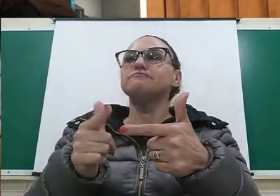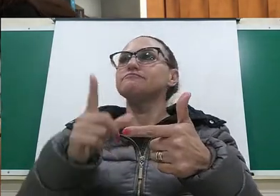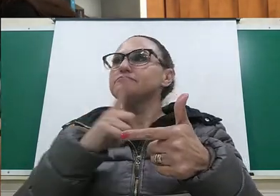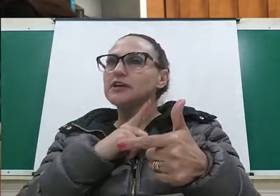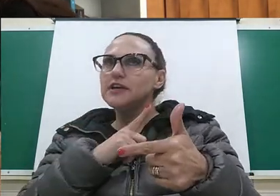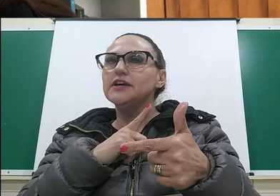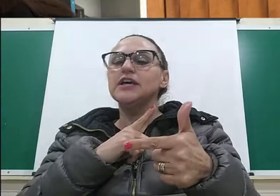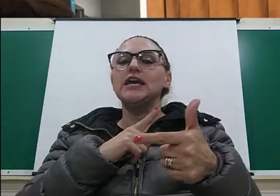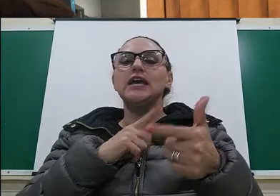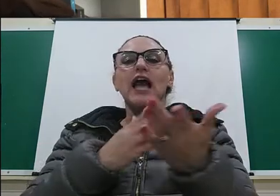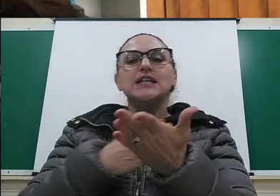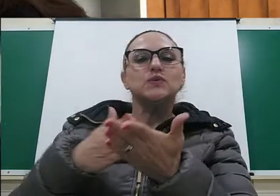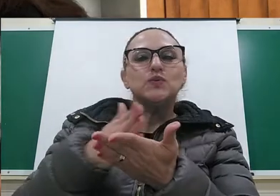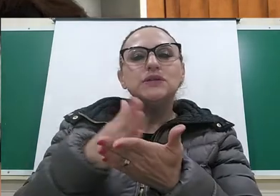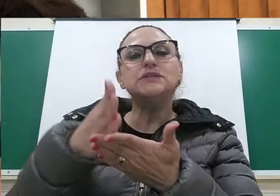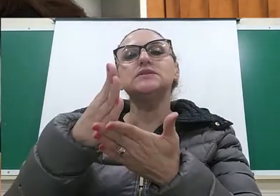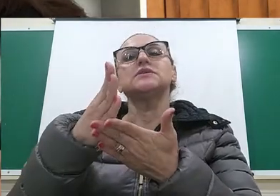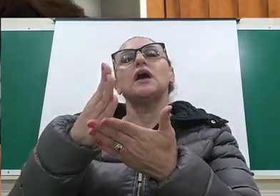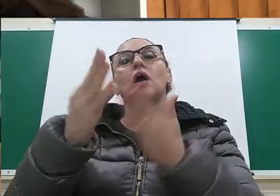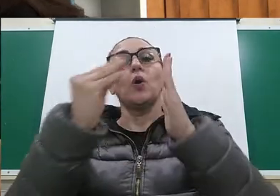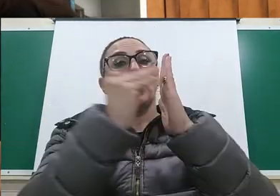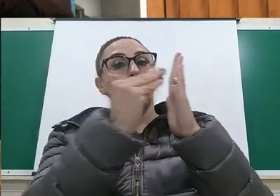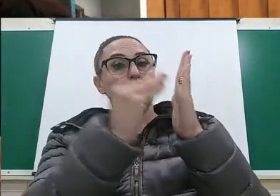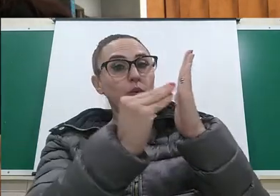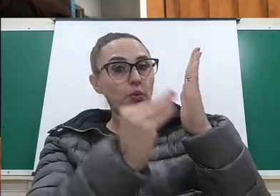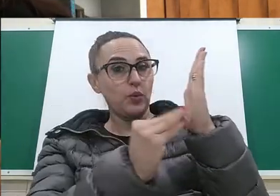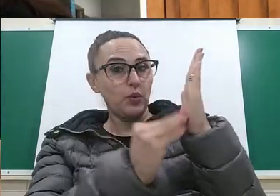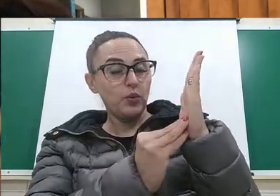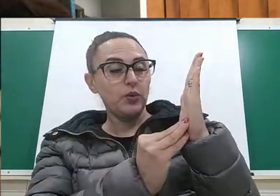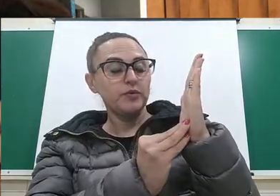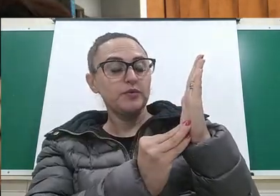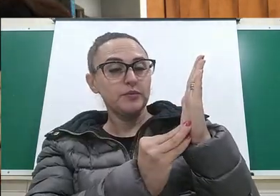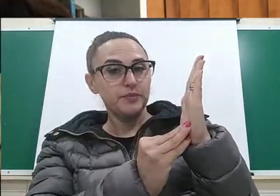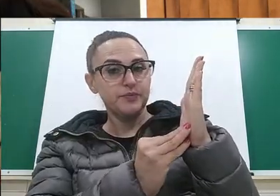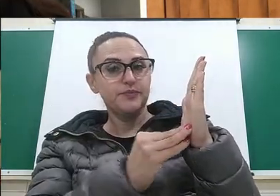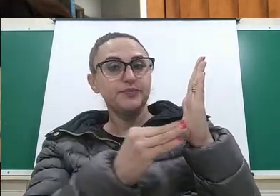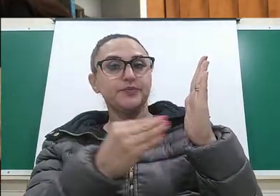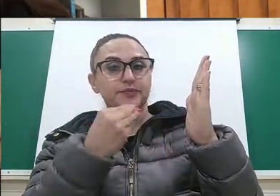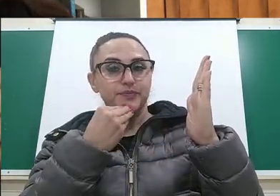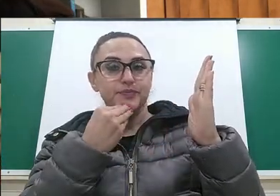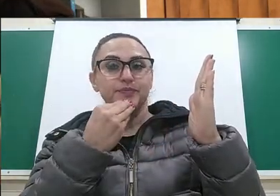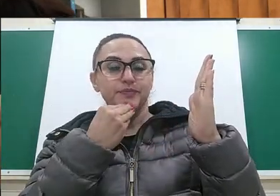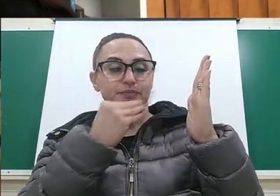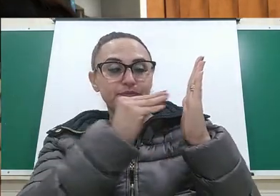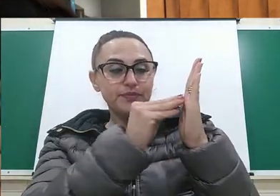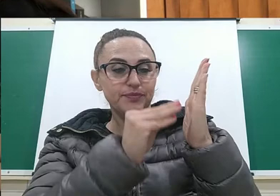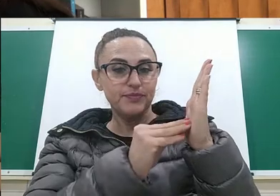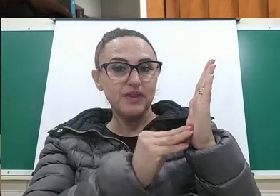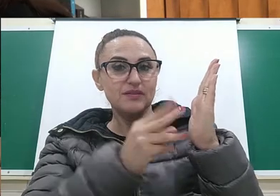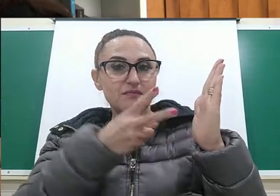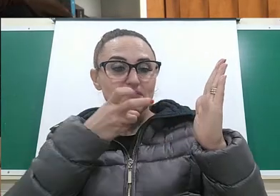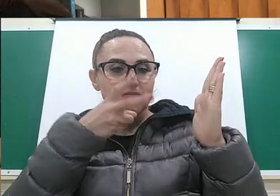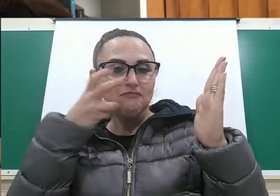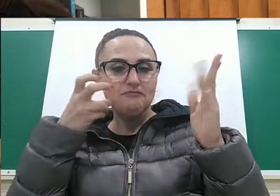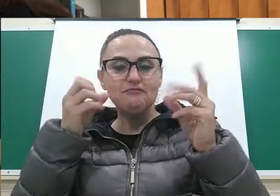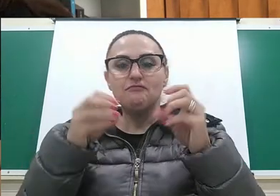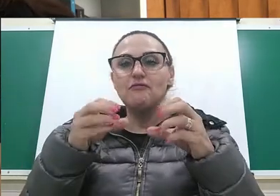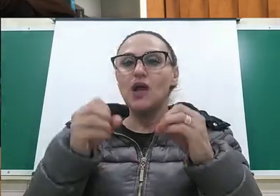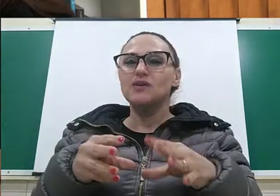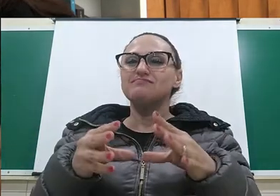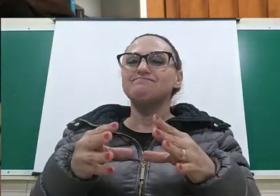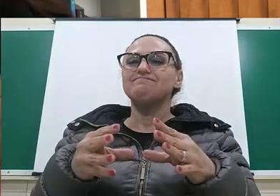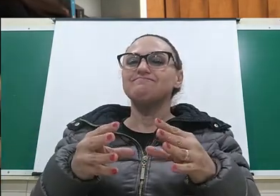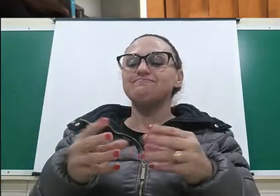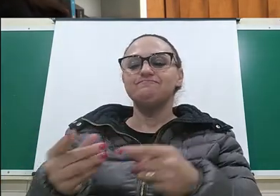o acesso a esses conteúdos, a gente percebe que mesmo nos dias de hoje, a educação ainda é elitista.